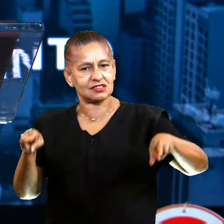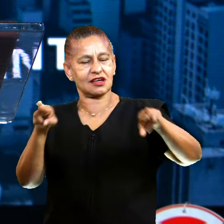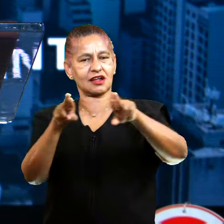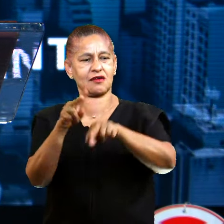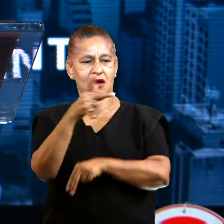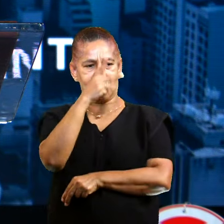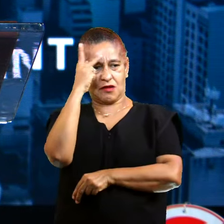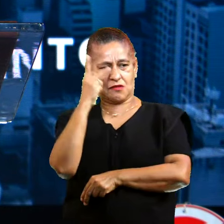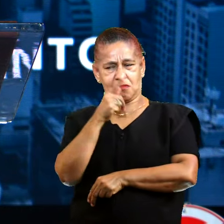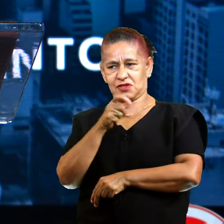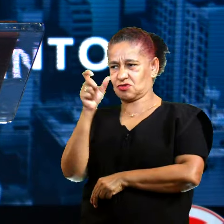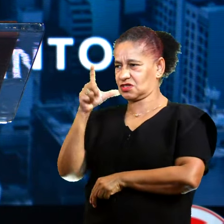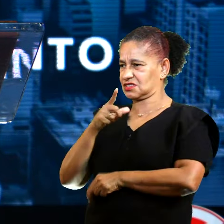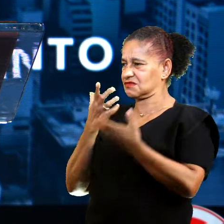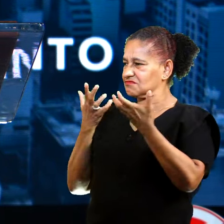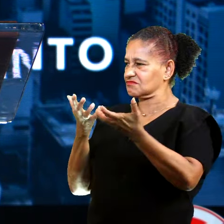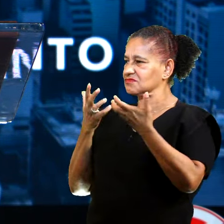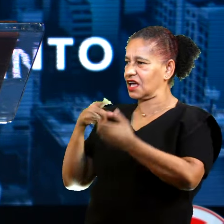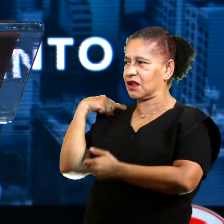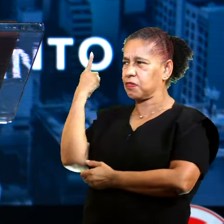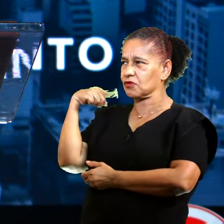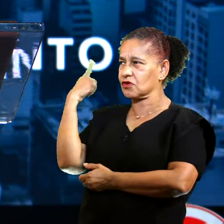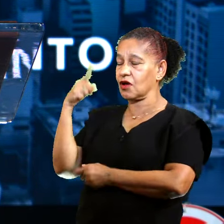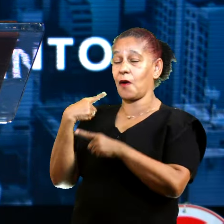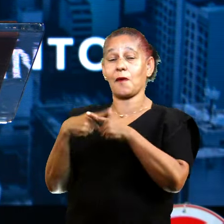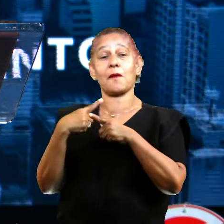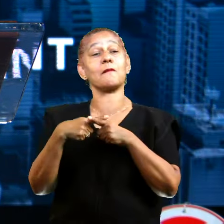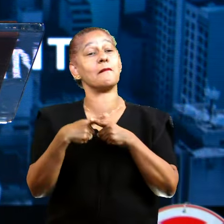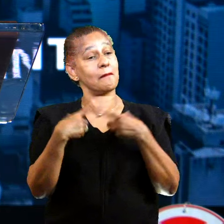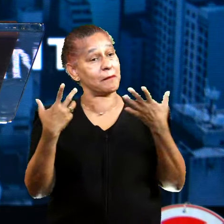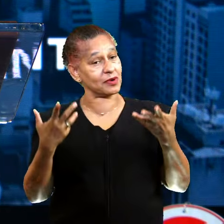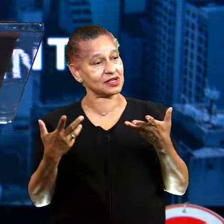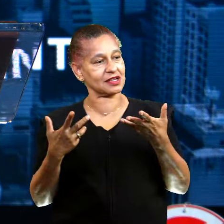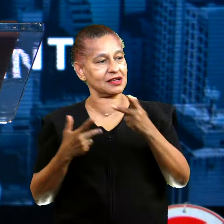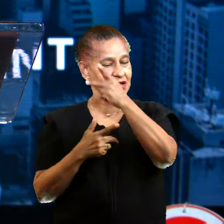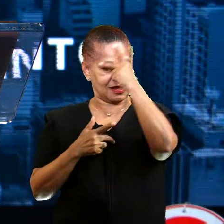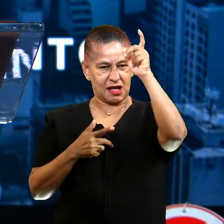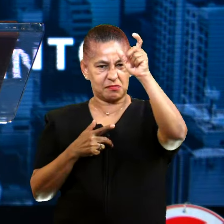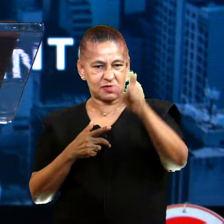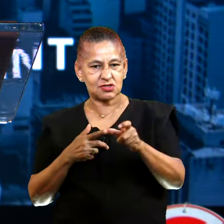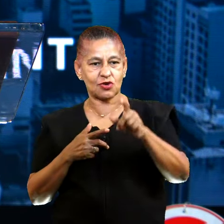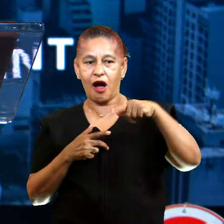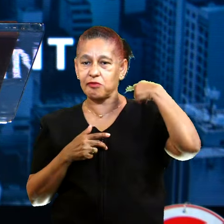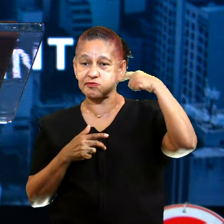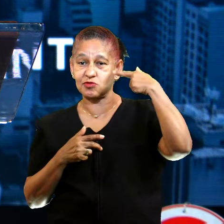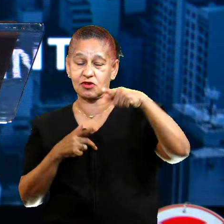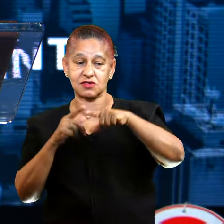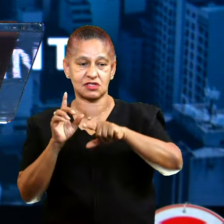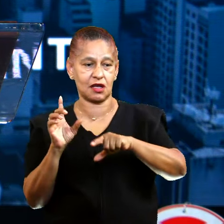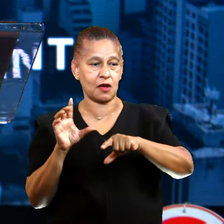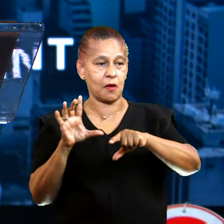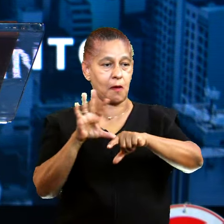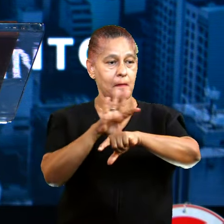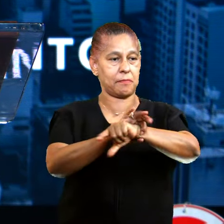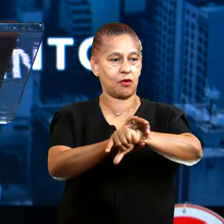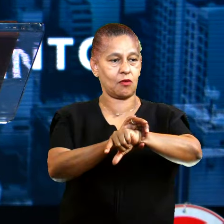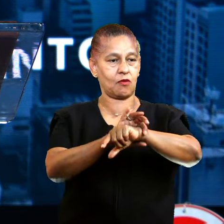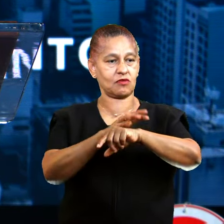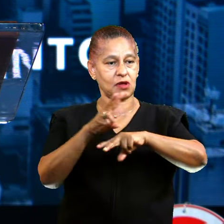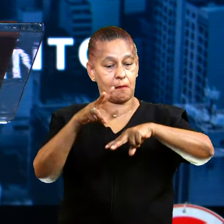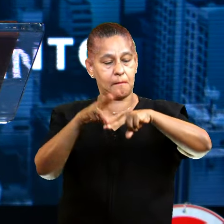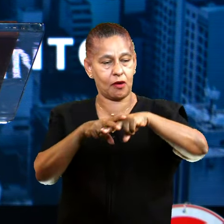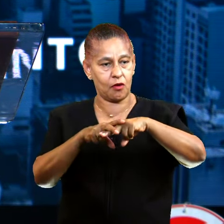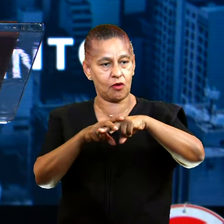continue sendo louco. Porque o louco você confina ele, você escraviza ele, você manipula ele, você